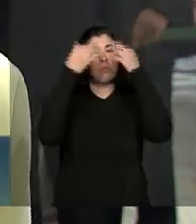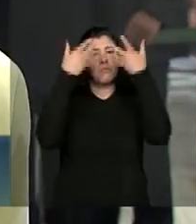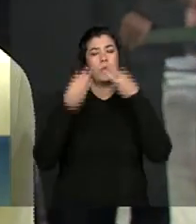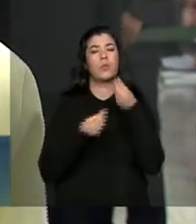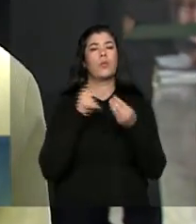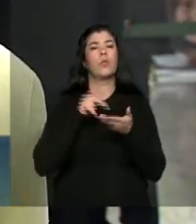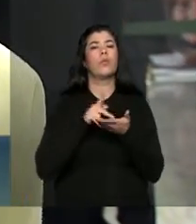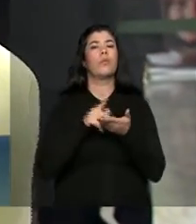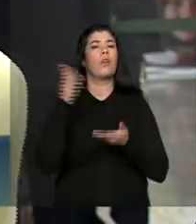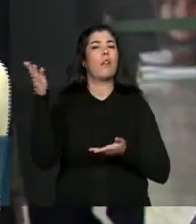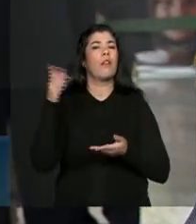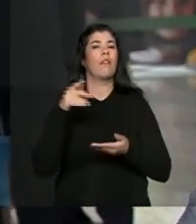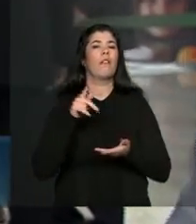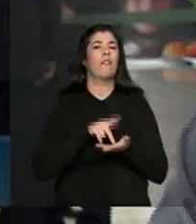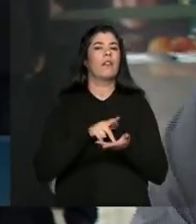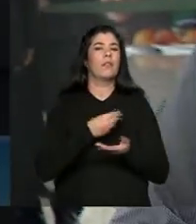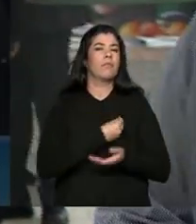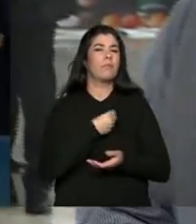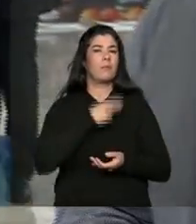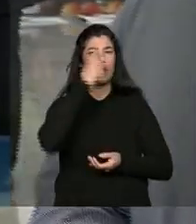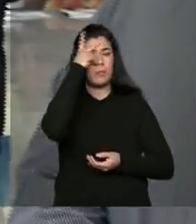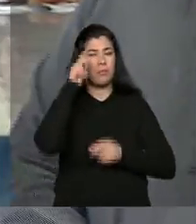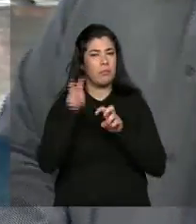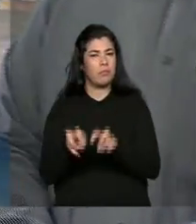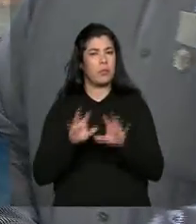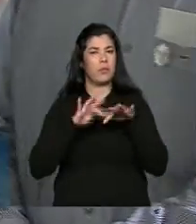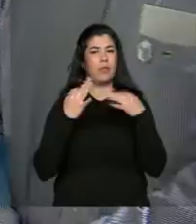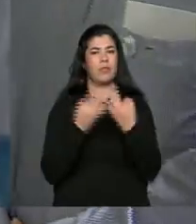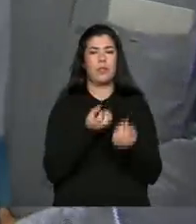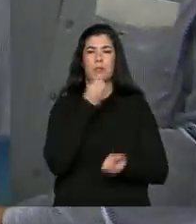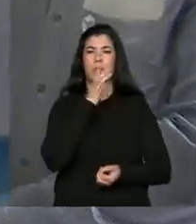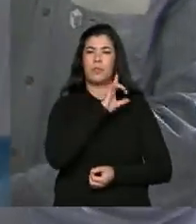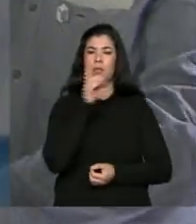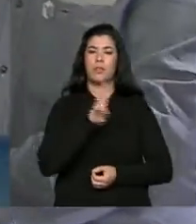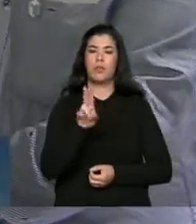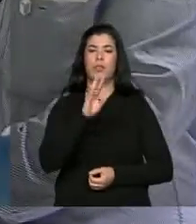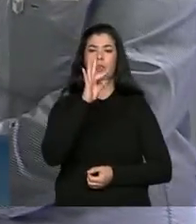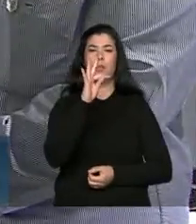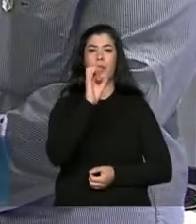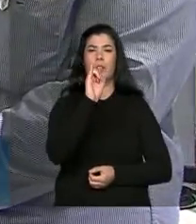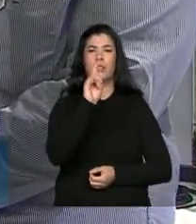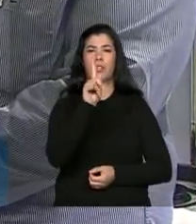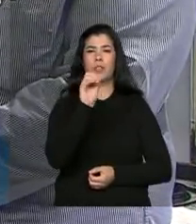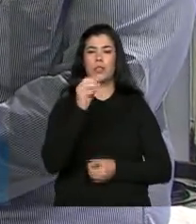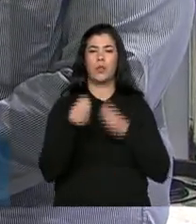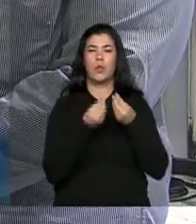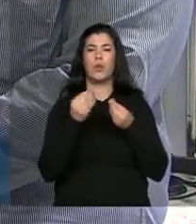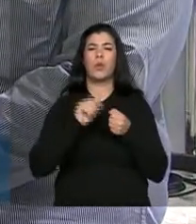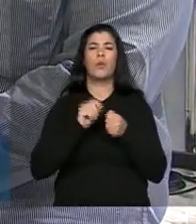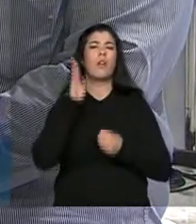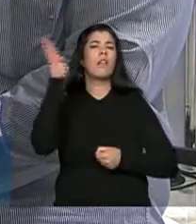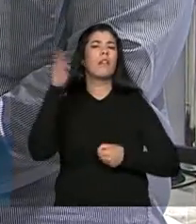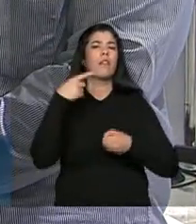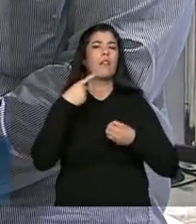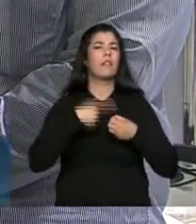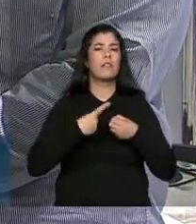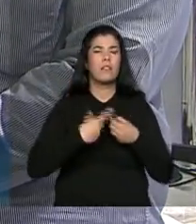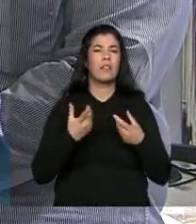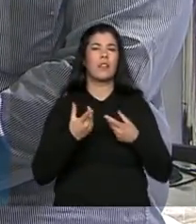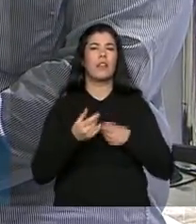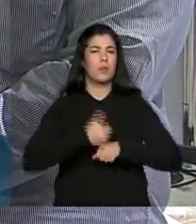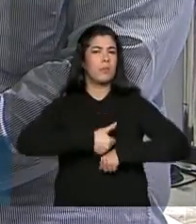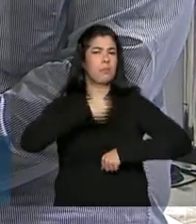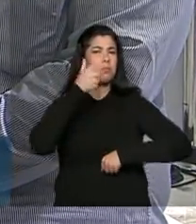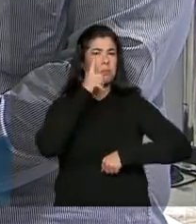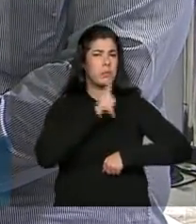da realidade desses agricultores lá. Bom dia, Tiago Abraão. Qual é a realidade hoje dos agricultores? Eles estão conseguindo